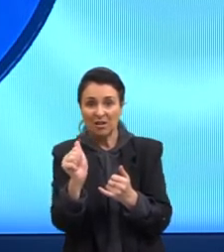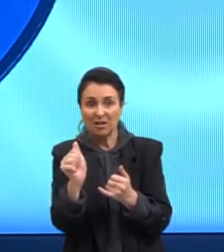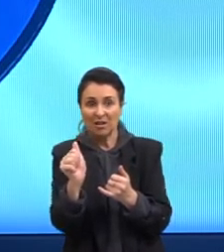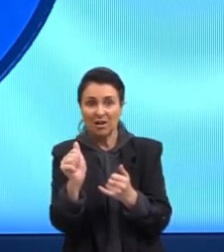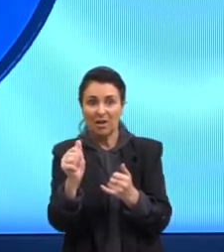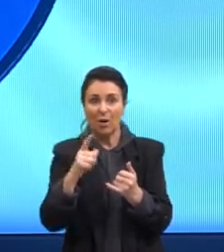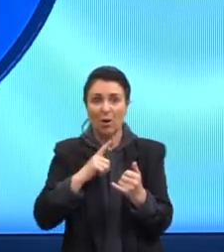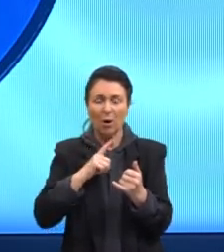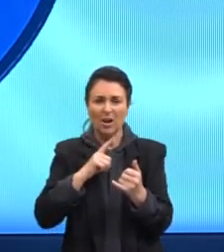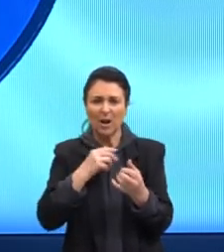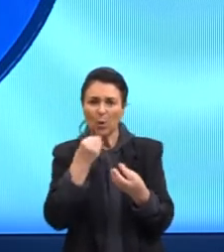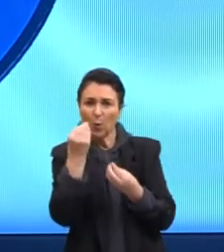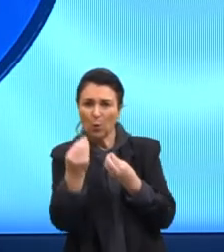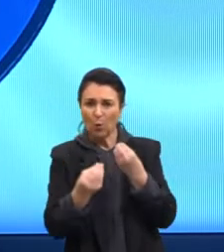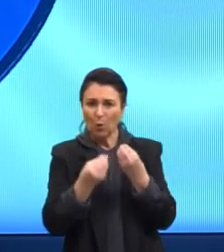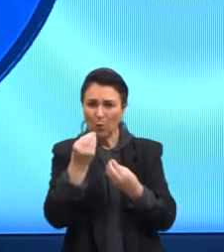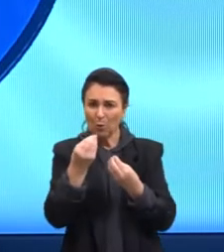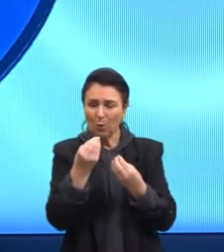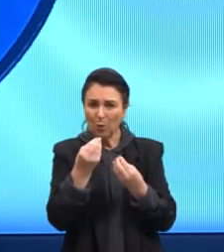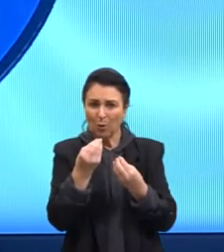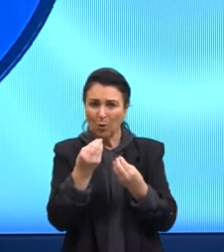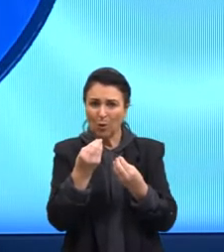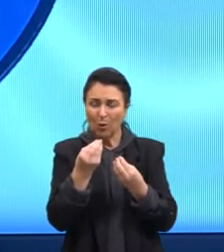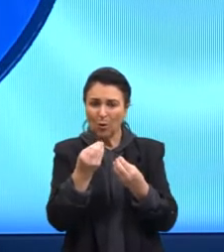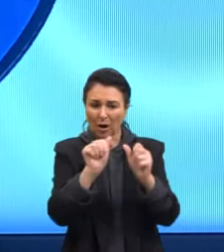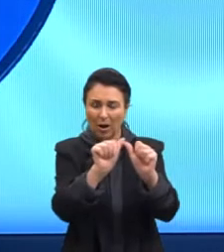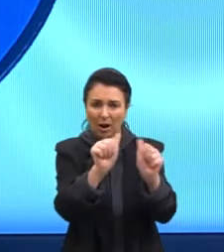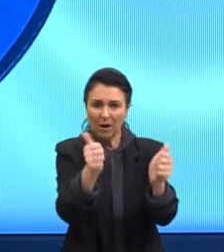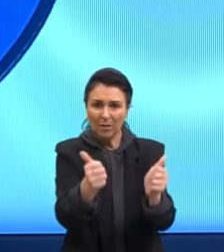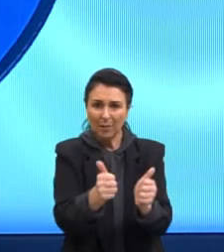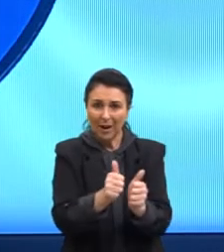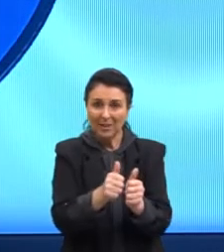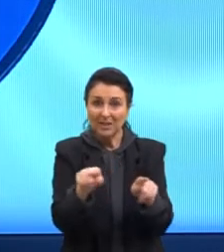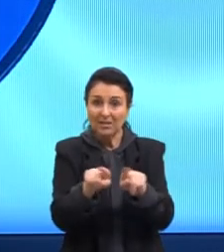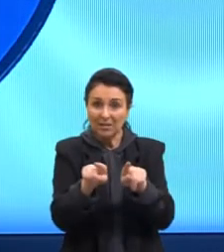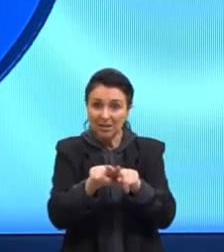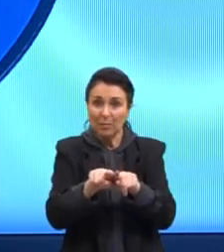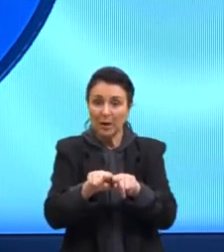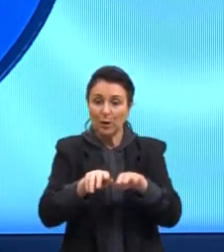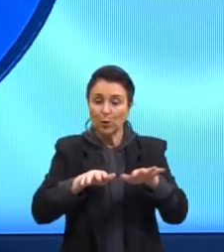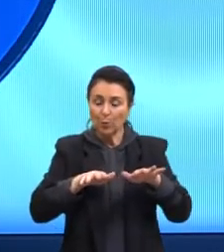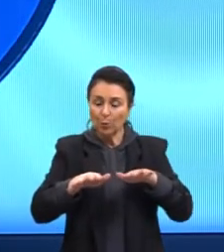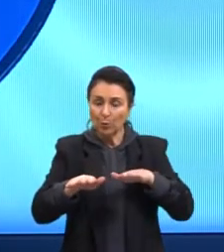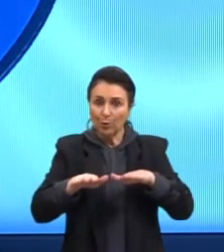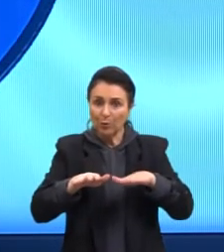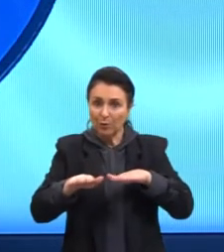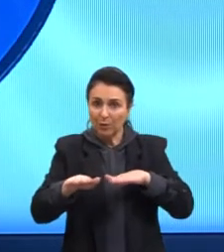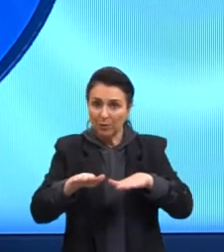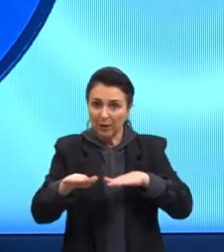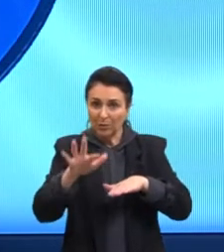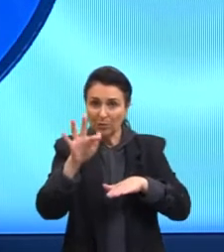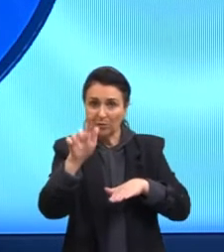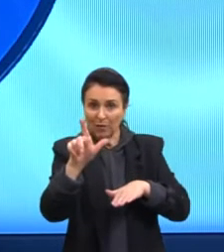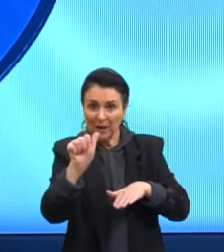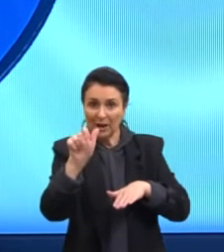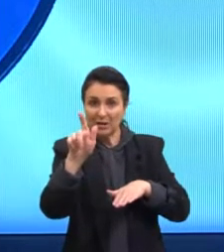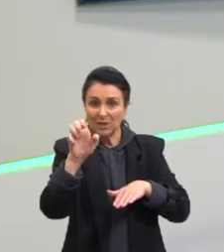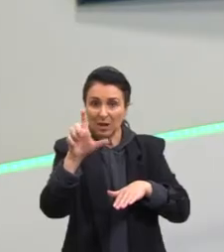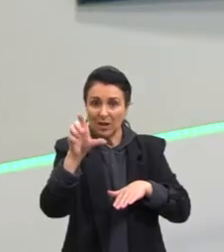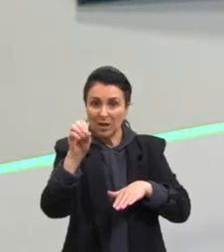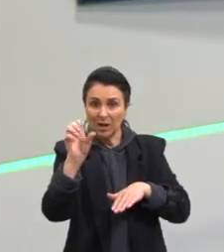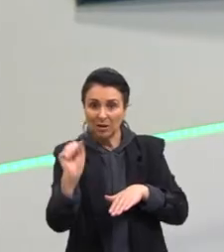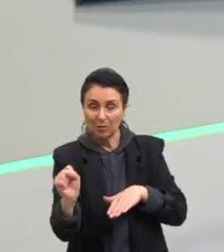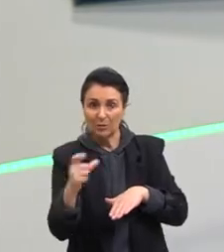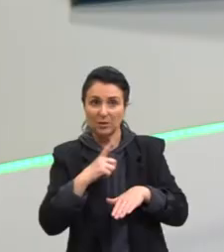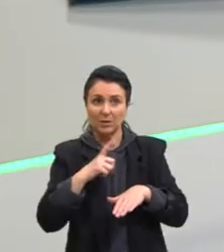essas estruturas aqui que elas auxiliam na locomoção. Então, são flagelos. Nós